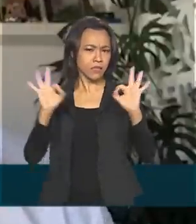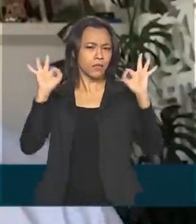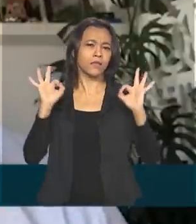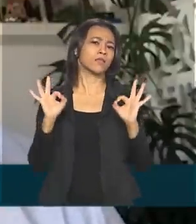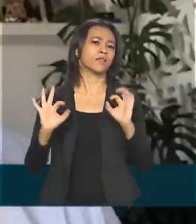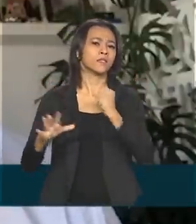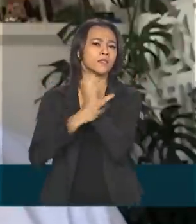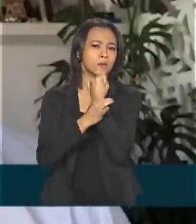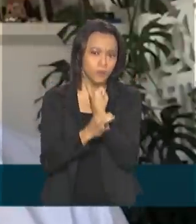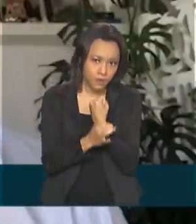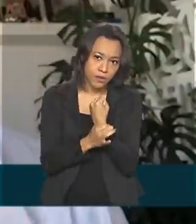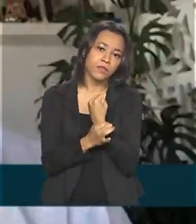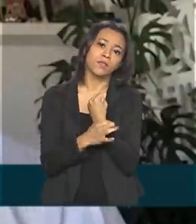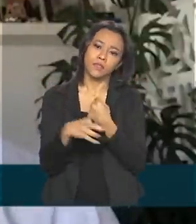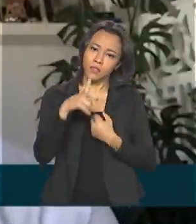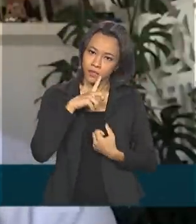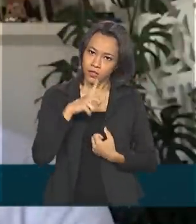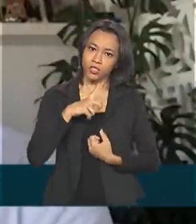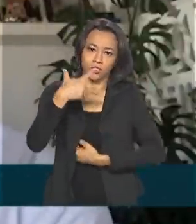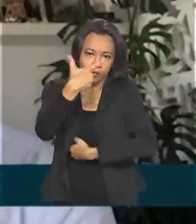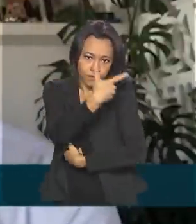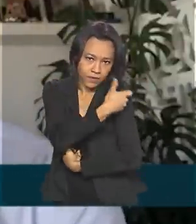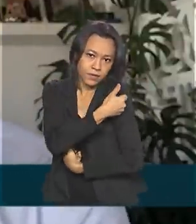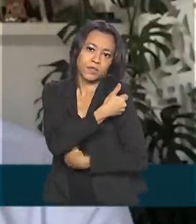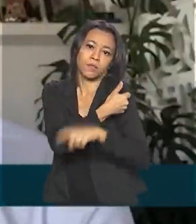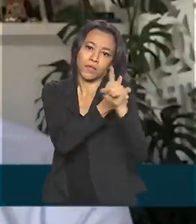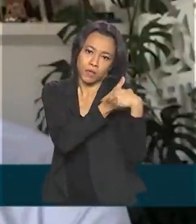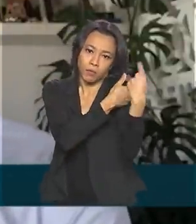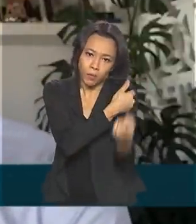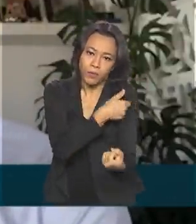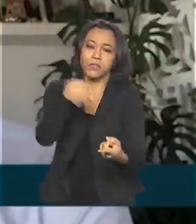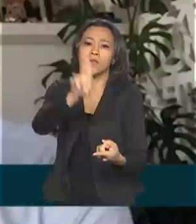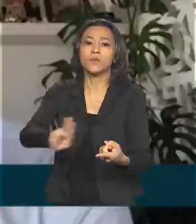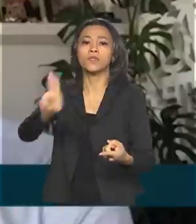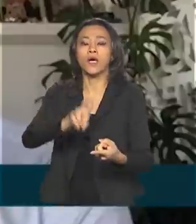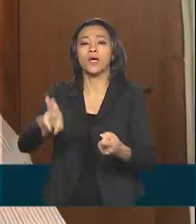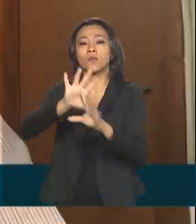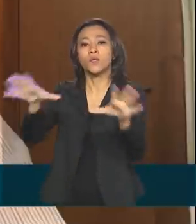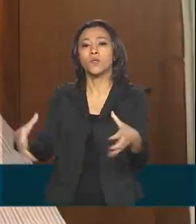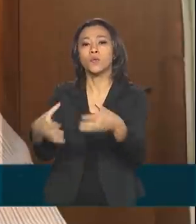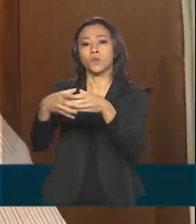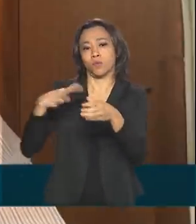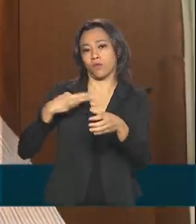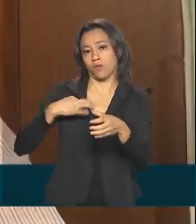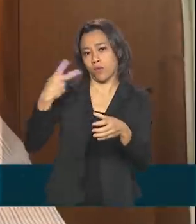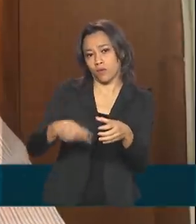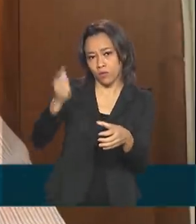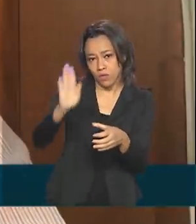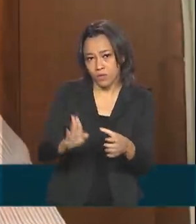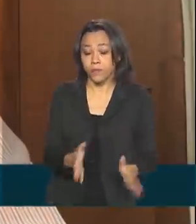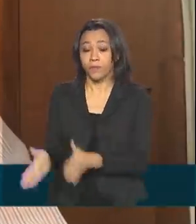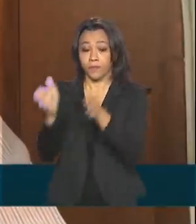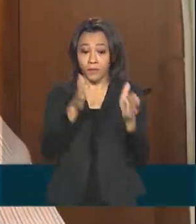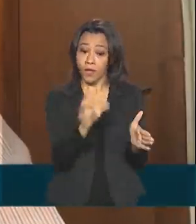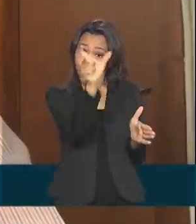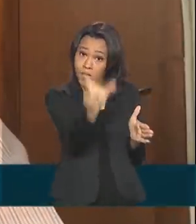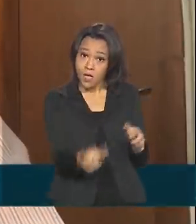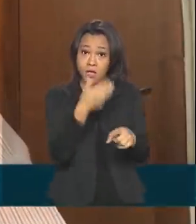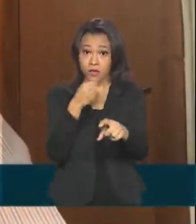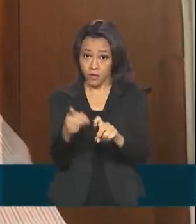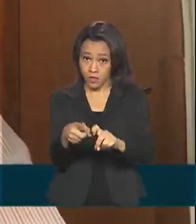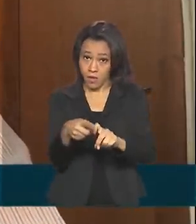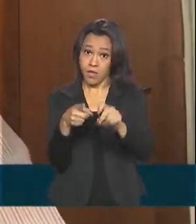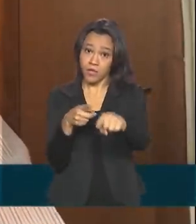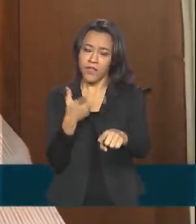estava caracterizada o suficiente para que pudesse ser usado em voluntários brasileiros. Para esse infectologista, o ideal